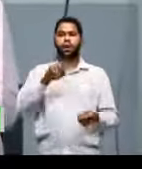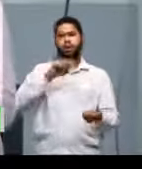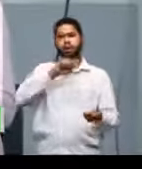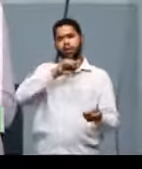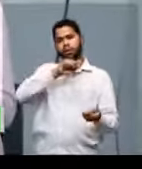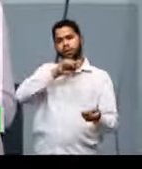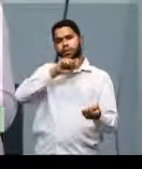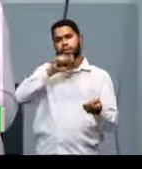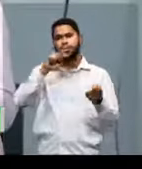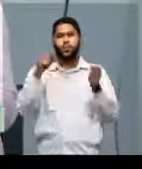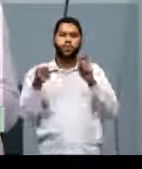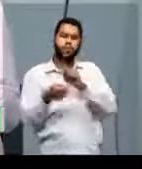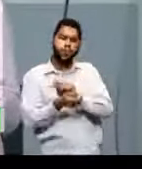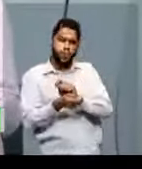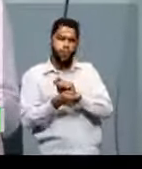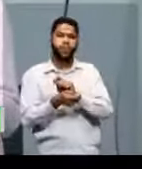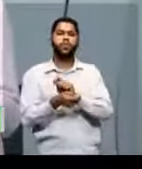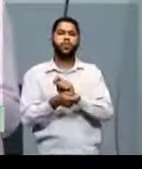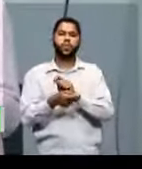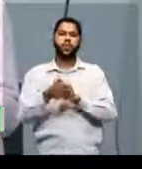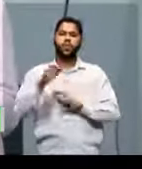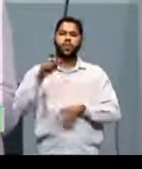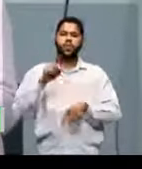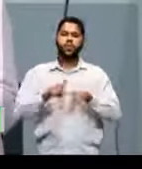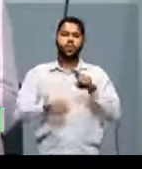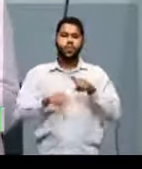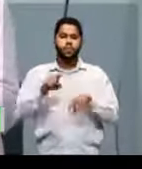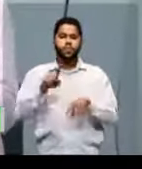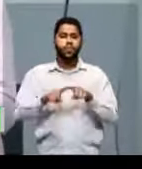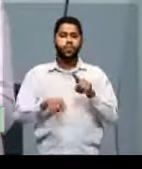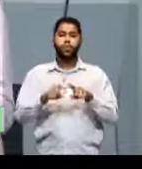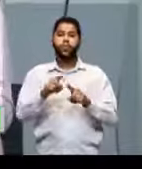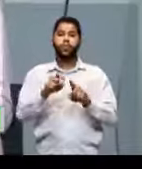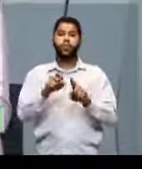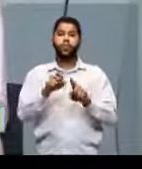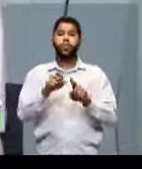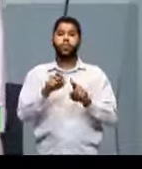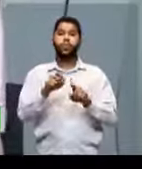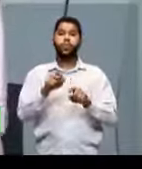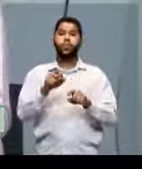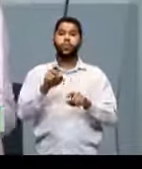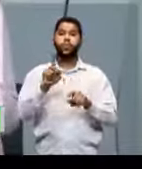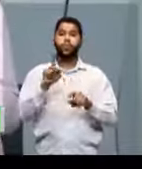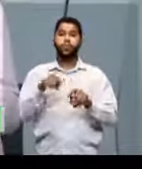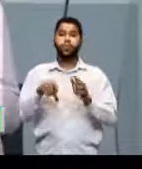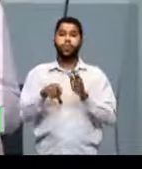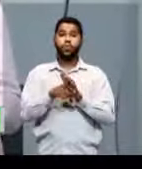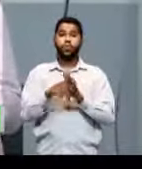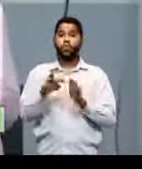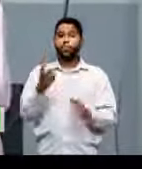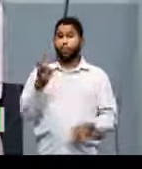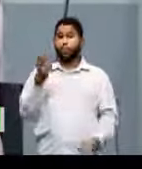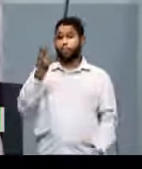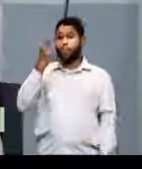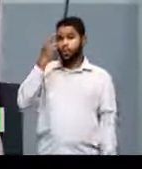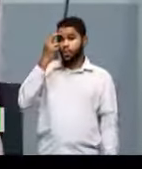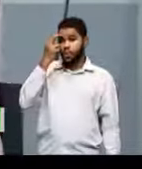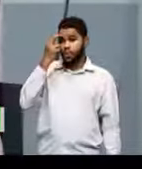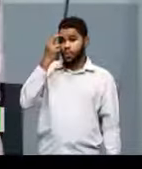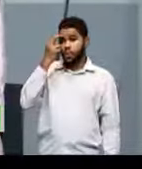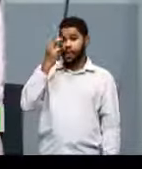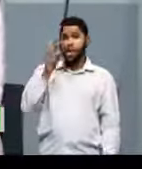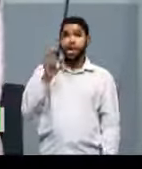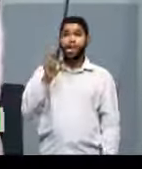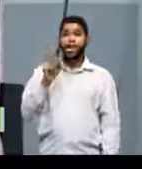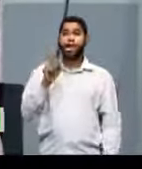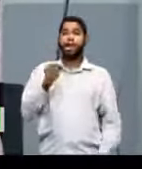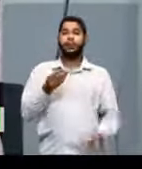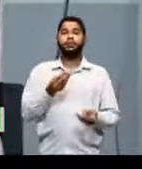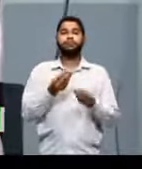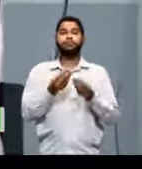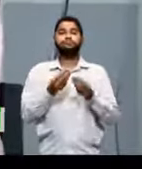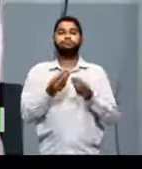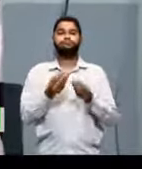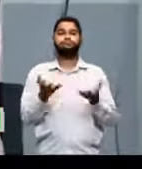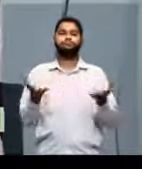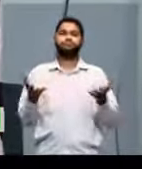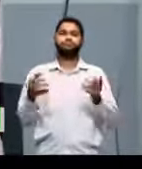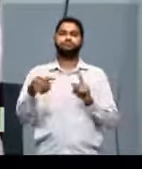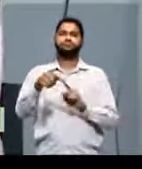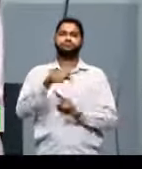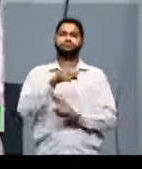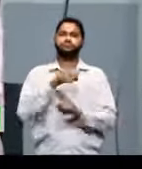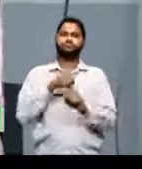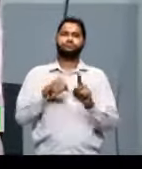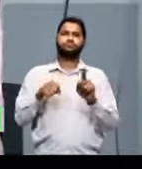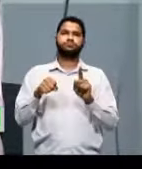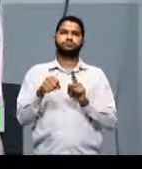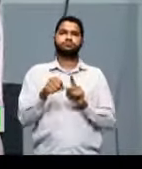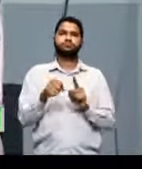um produto, vai se moldar um objeto cultural e esse objeto vai ser oferecido para a sociedade